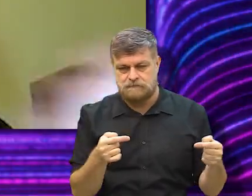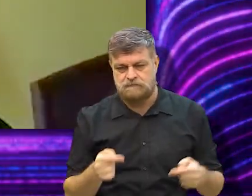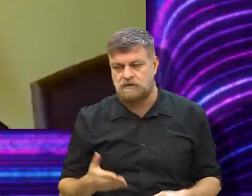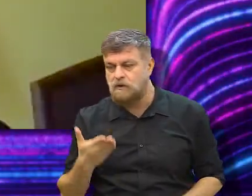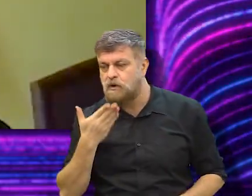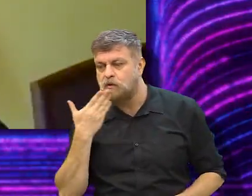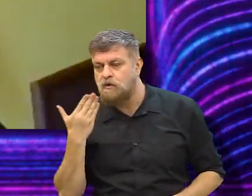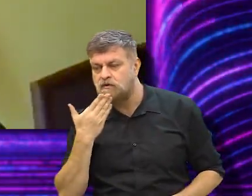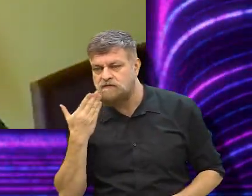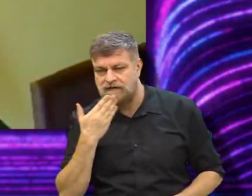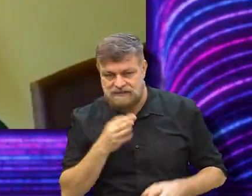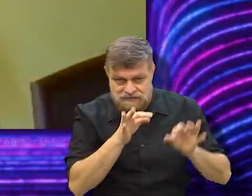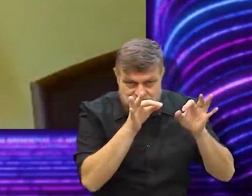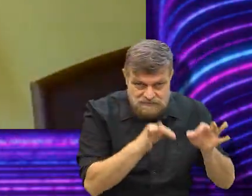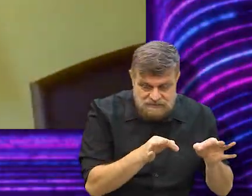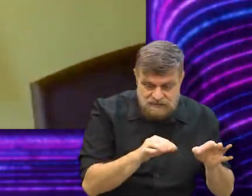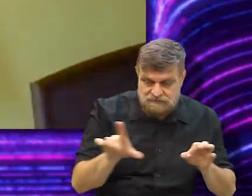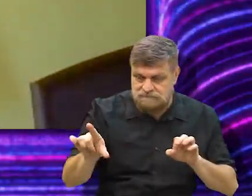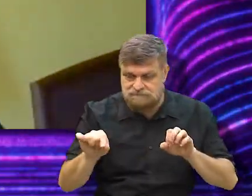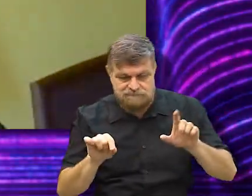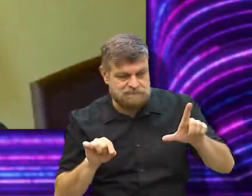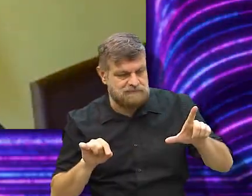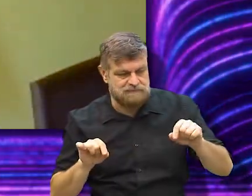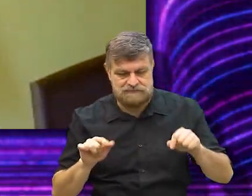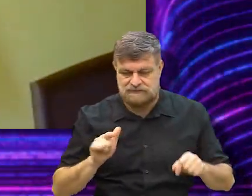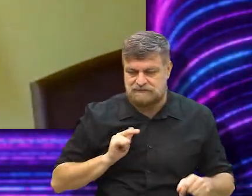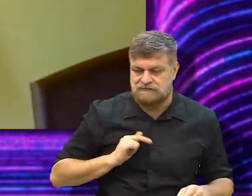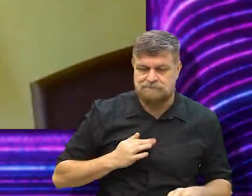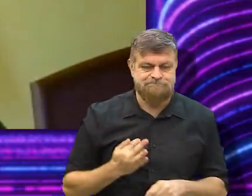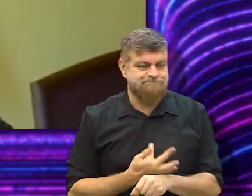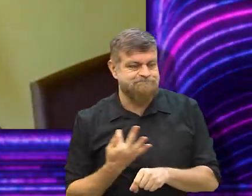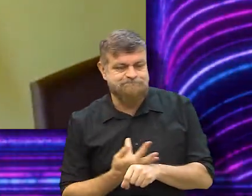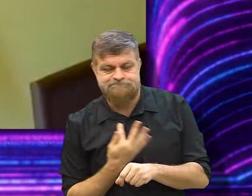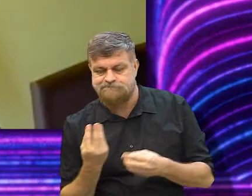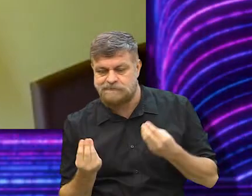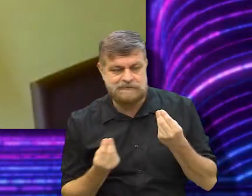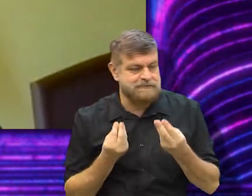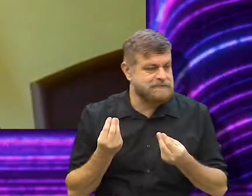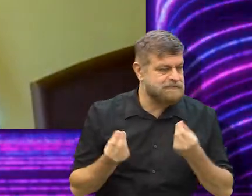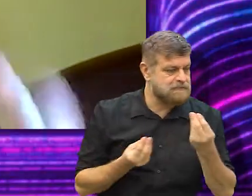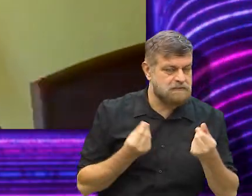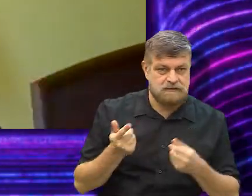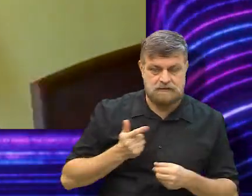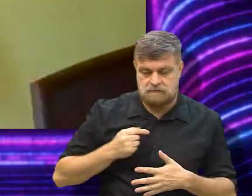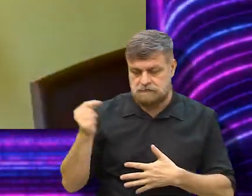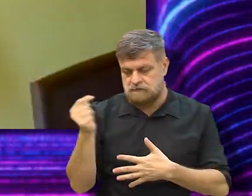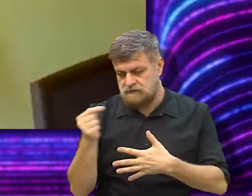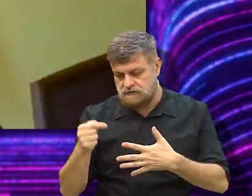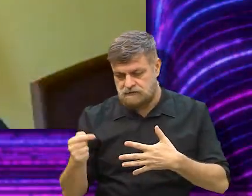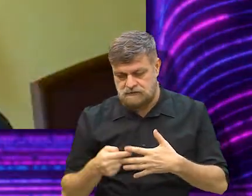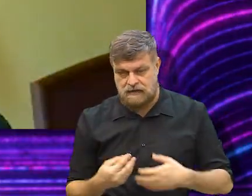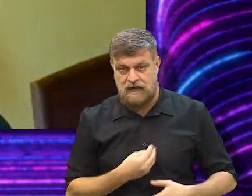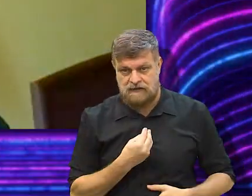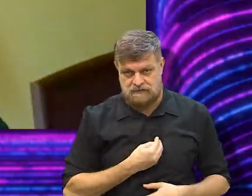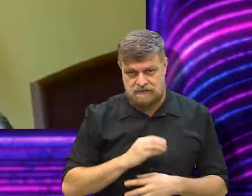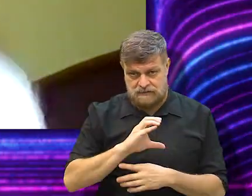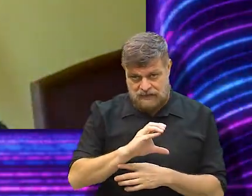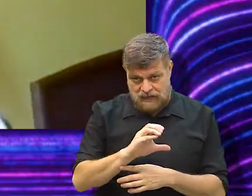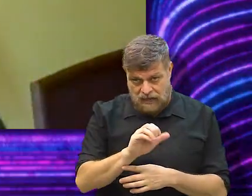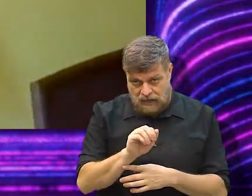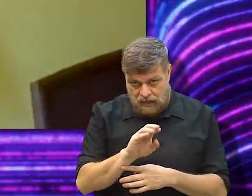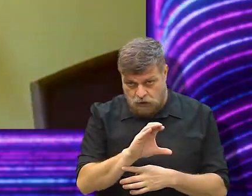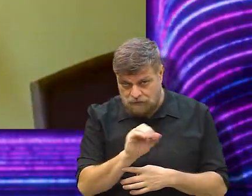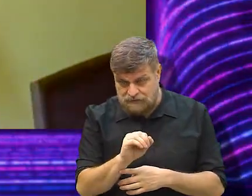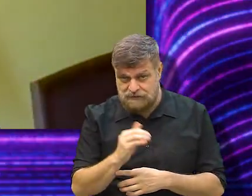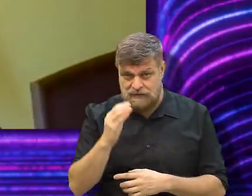escolher entre o fácil e escolher entre o certo, então ela fica numa saia justa ali, então vários acontecimentos vão para ela, ela aprender